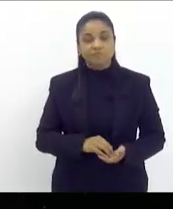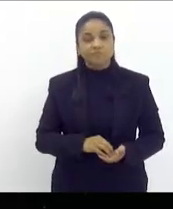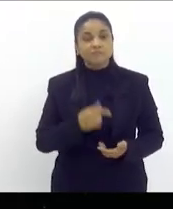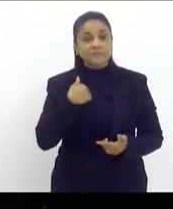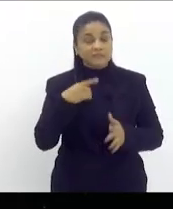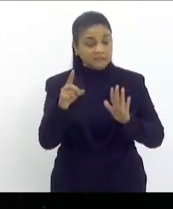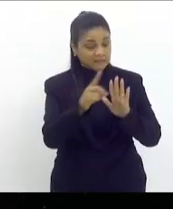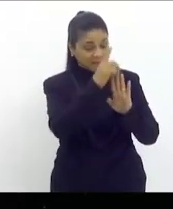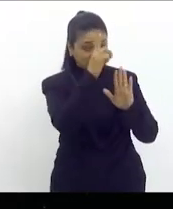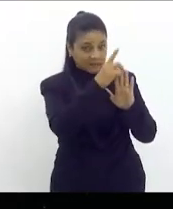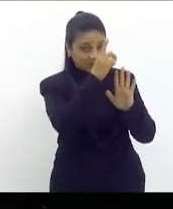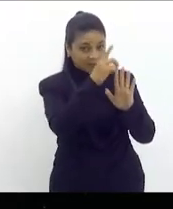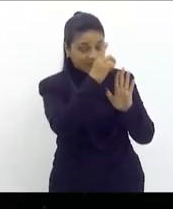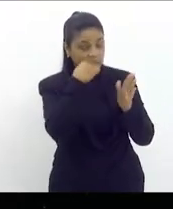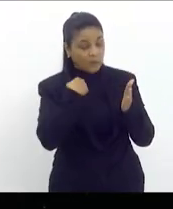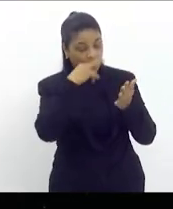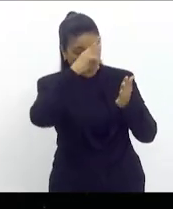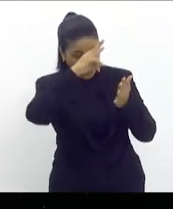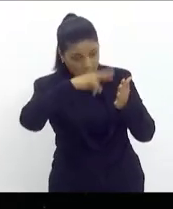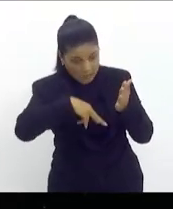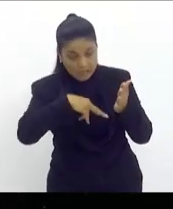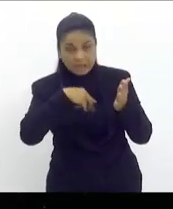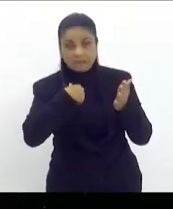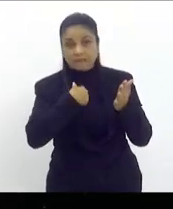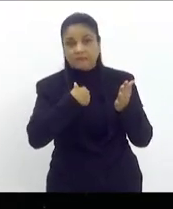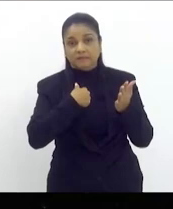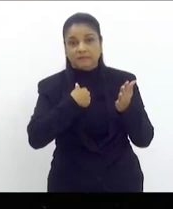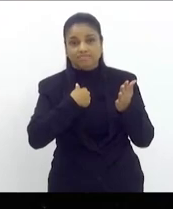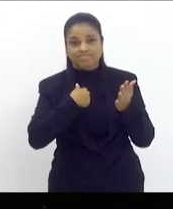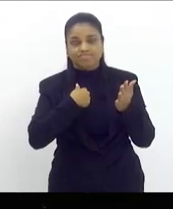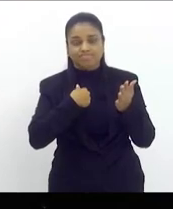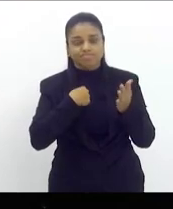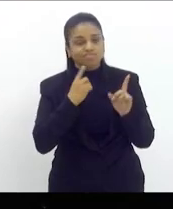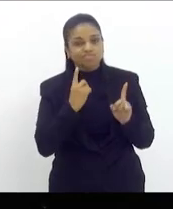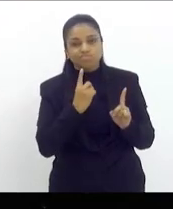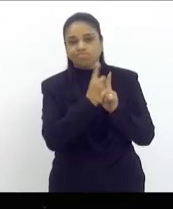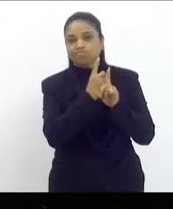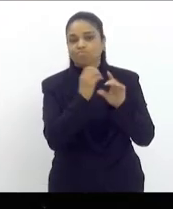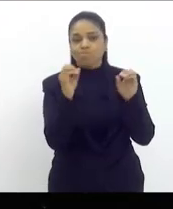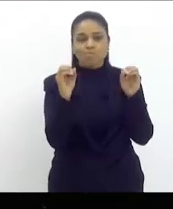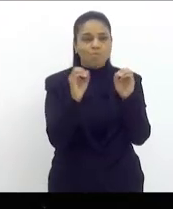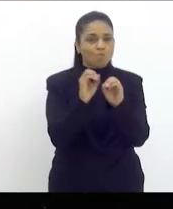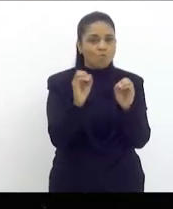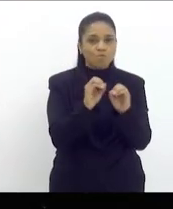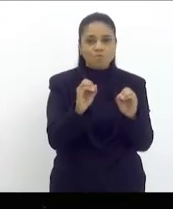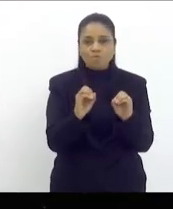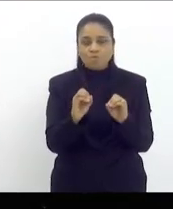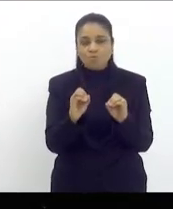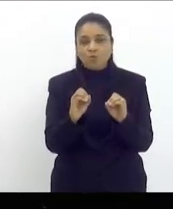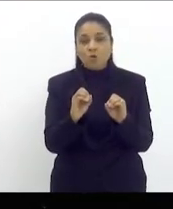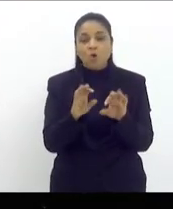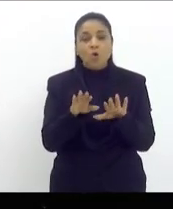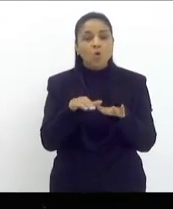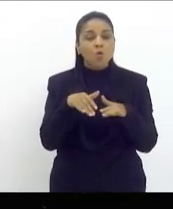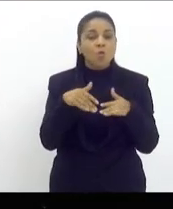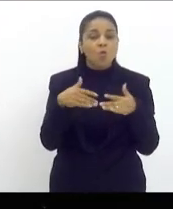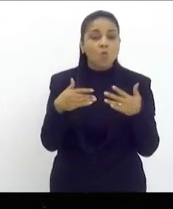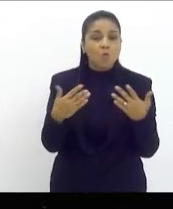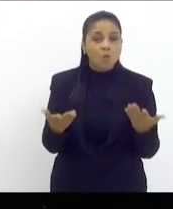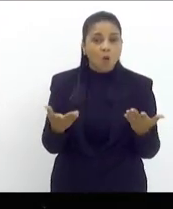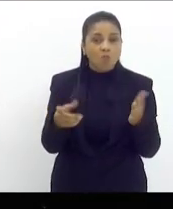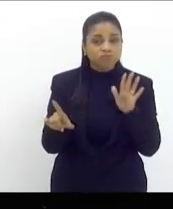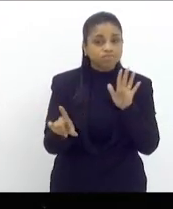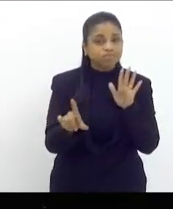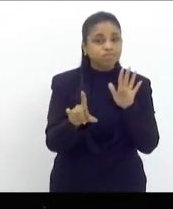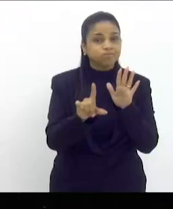ao decreto eu li o decreto e eu não encontrei em nenhum lugar em qual definição legal de